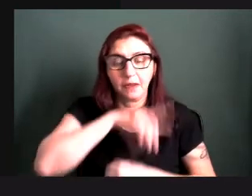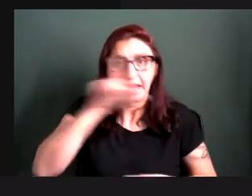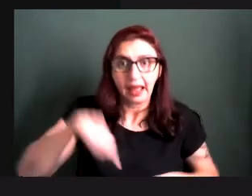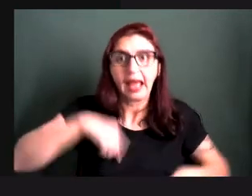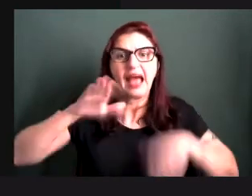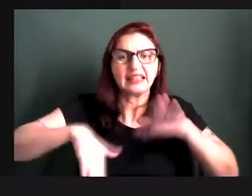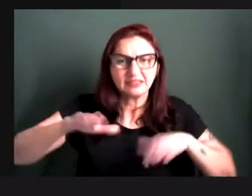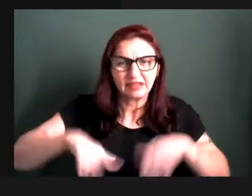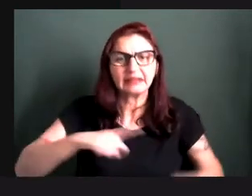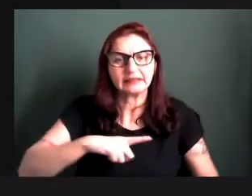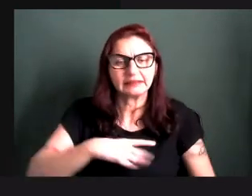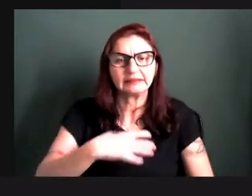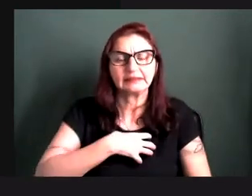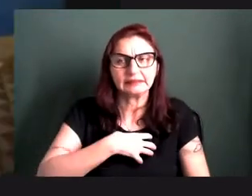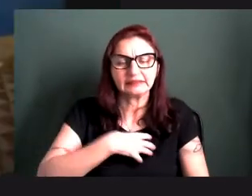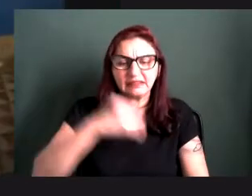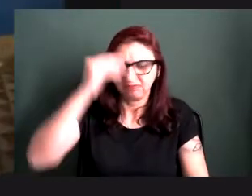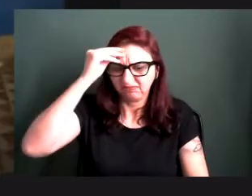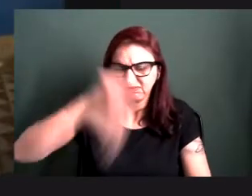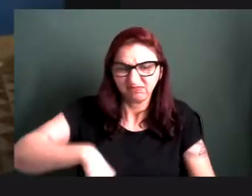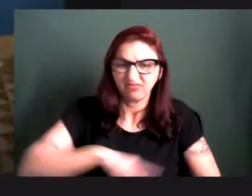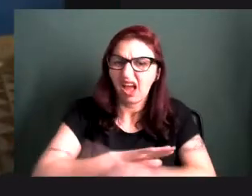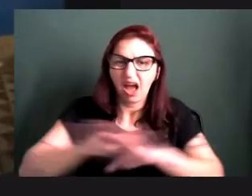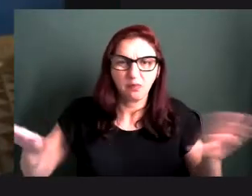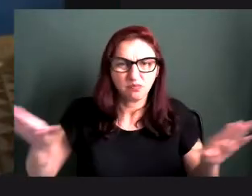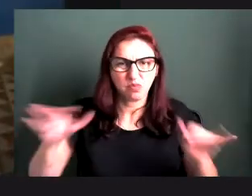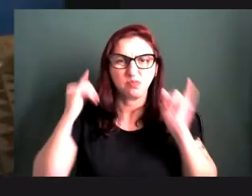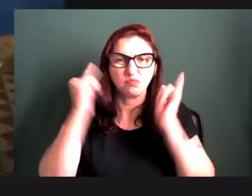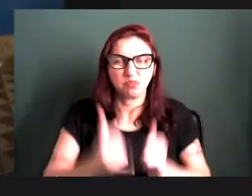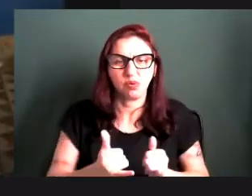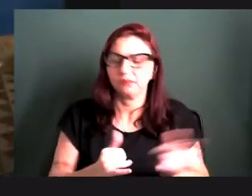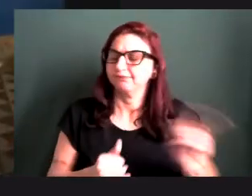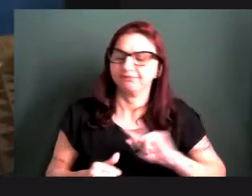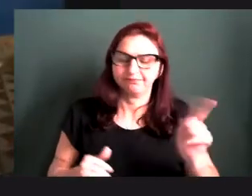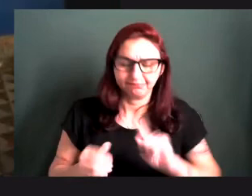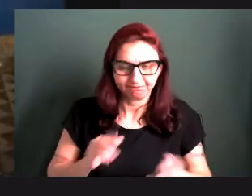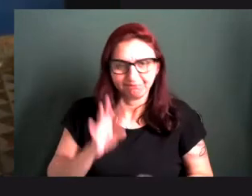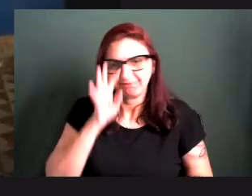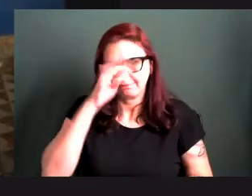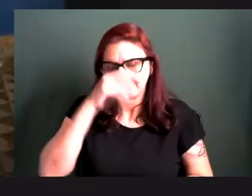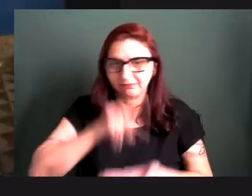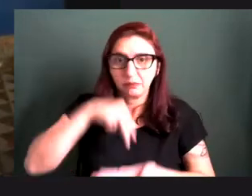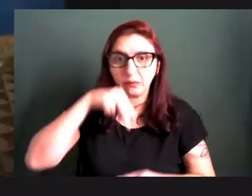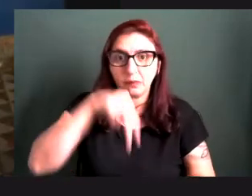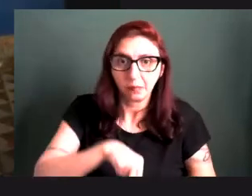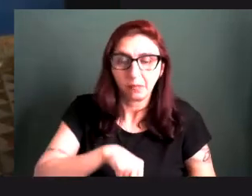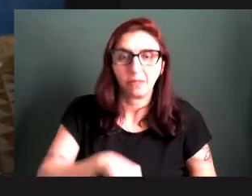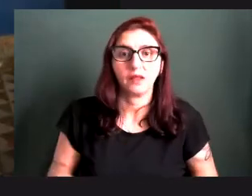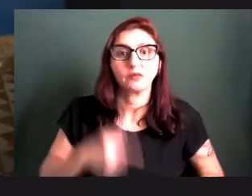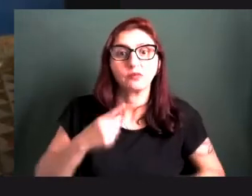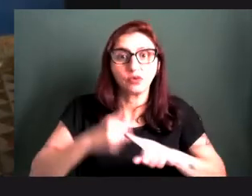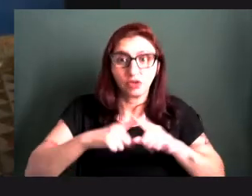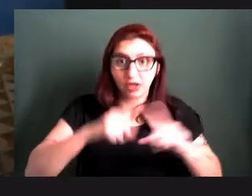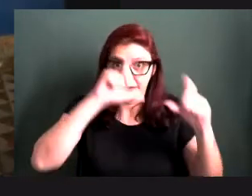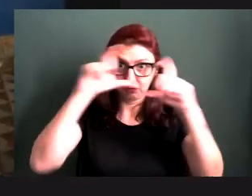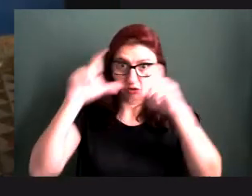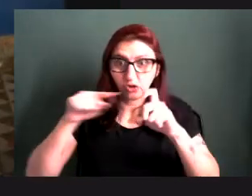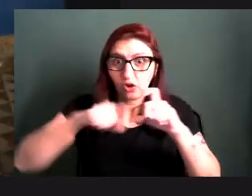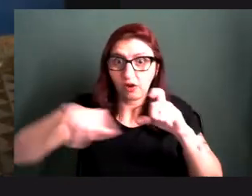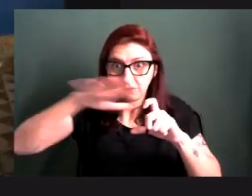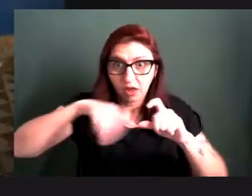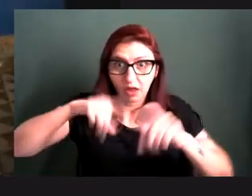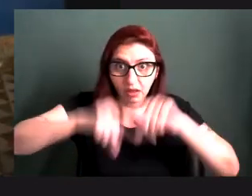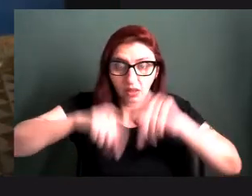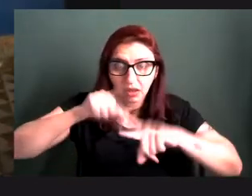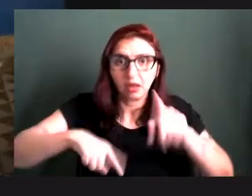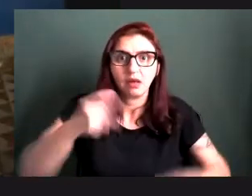sentar e desistir, eu falo, não, resista, né, porque nada é fácil na fotografia, cursos são caros, equipamentos são caros, é preciso